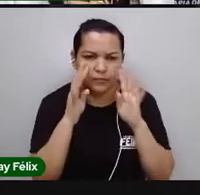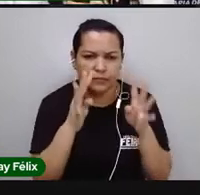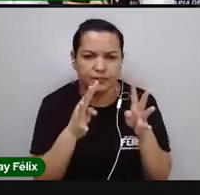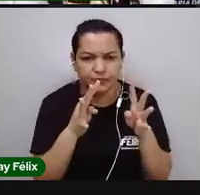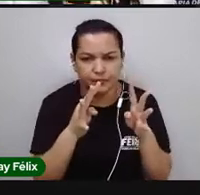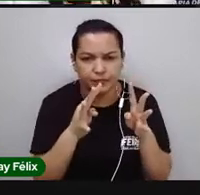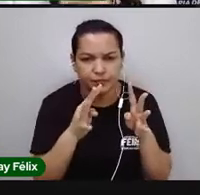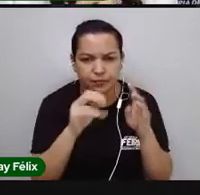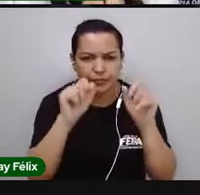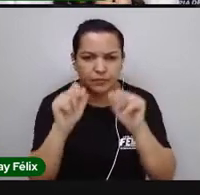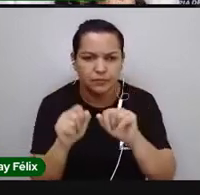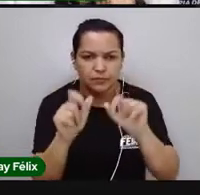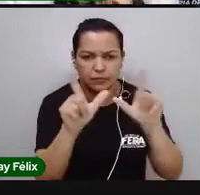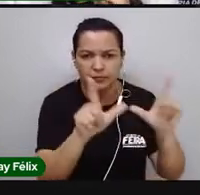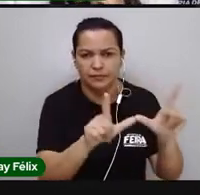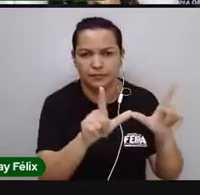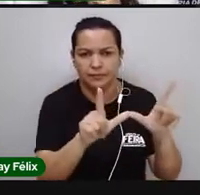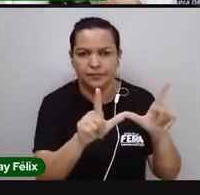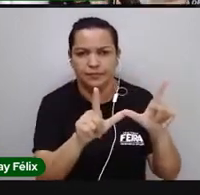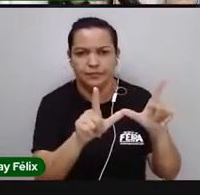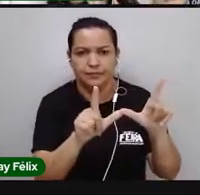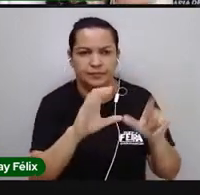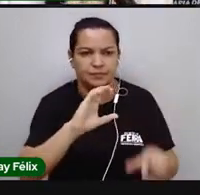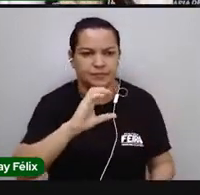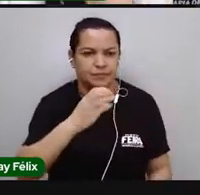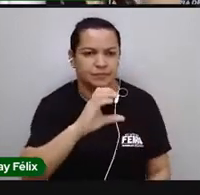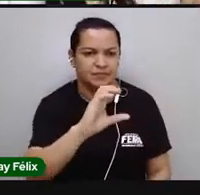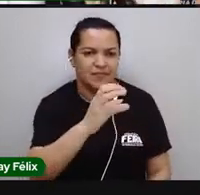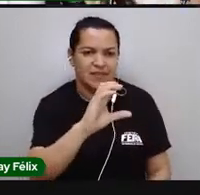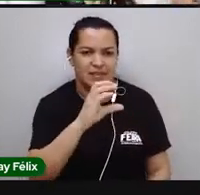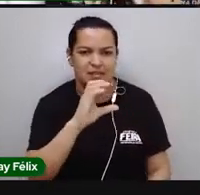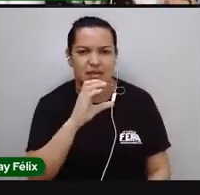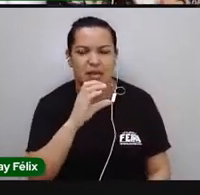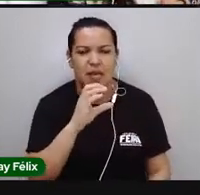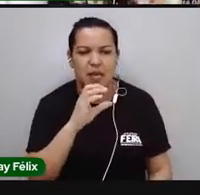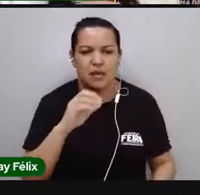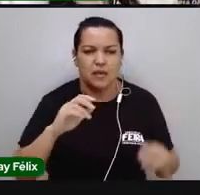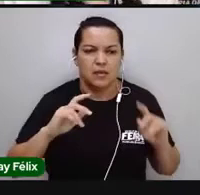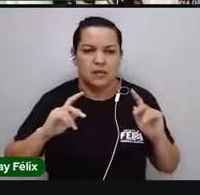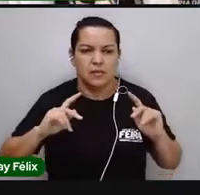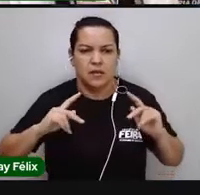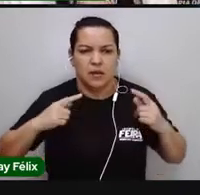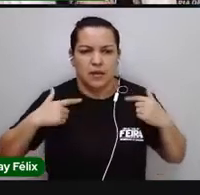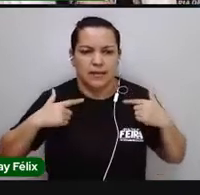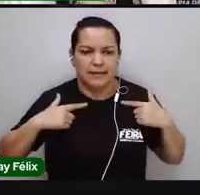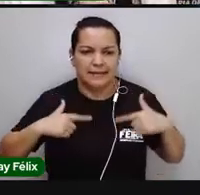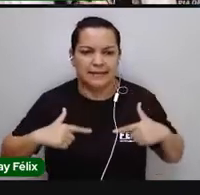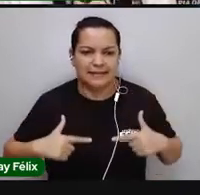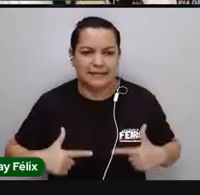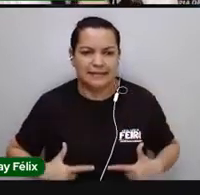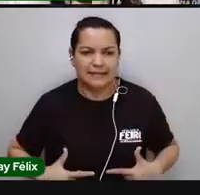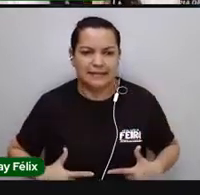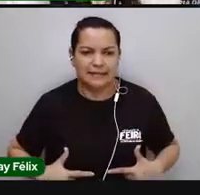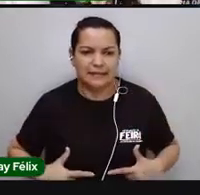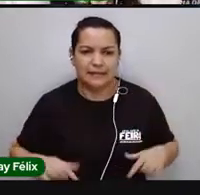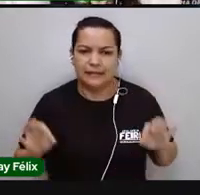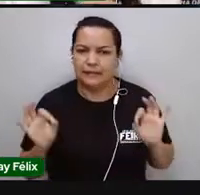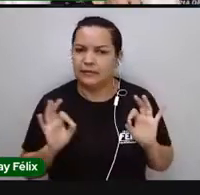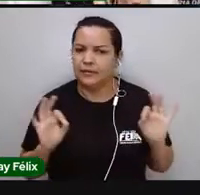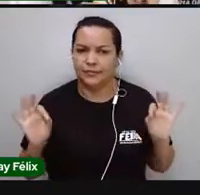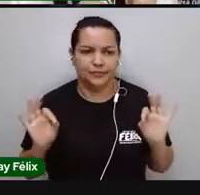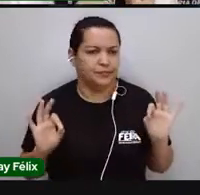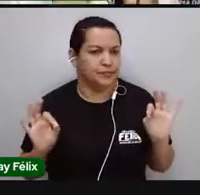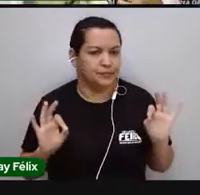que a Pró colocou, que a ciência não é neutra. O que isso quer dizer? Quer dizer,